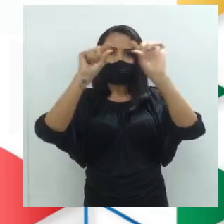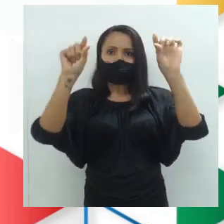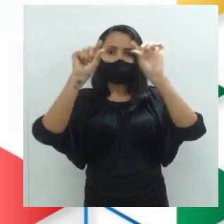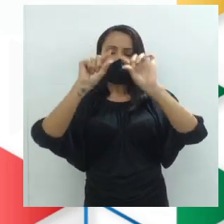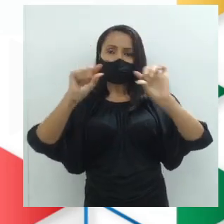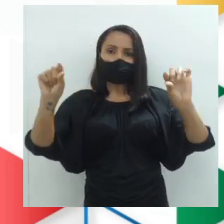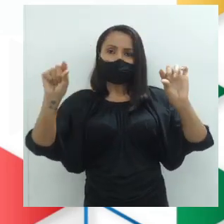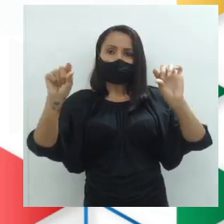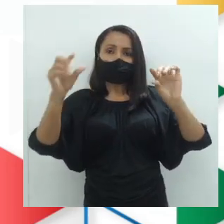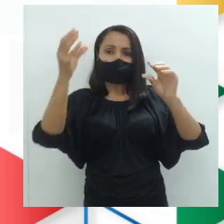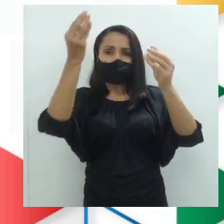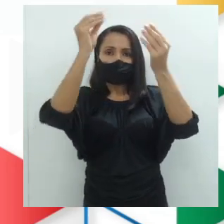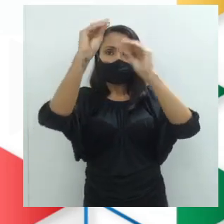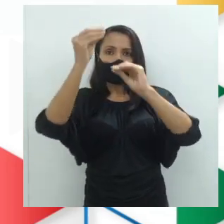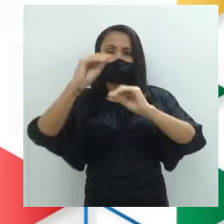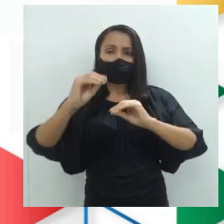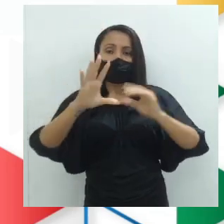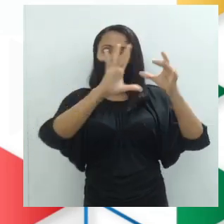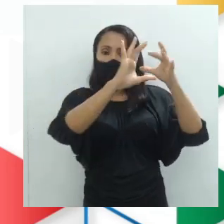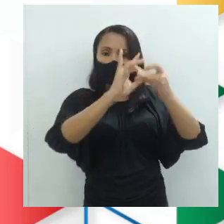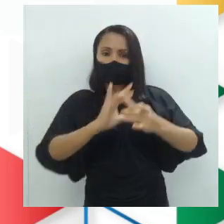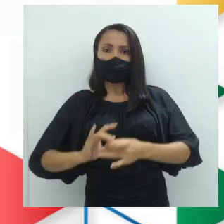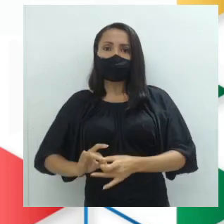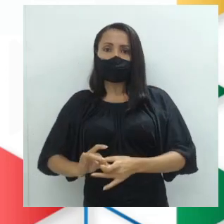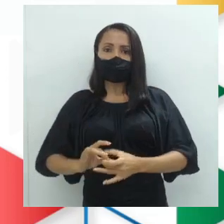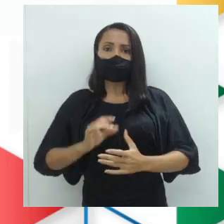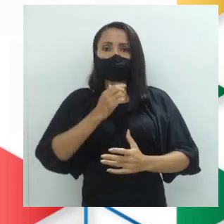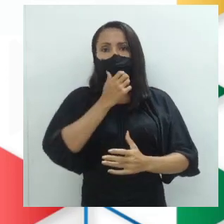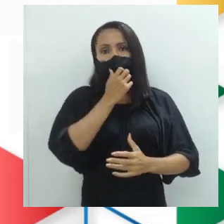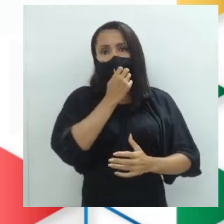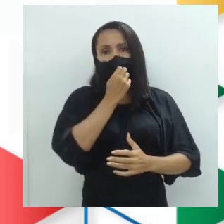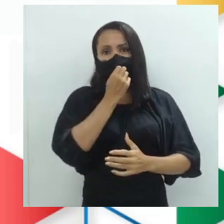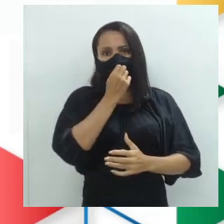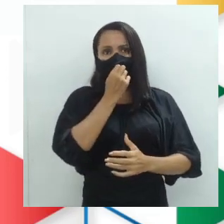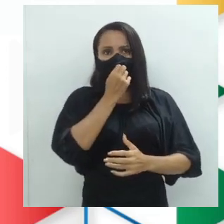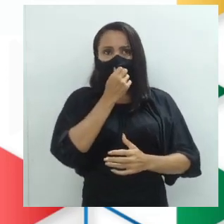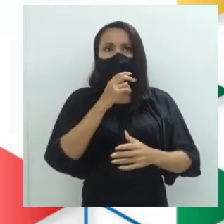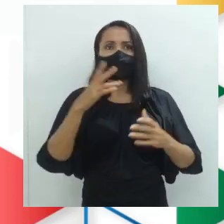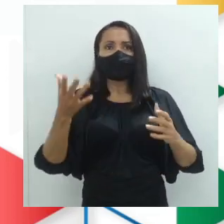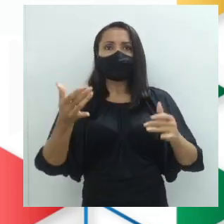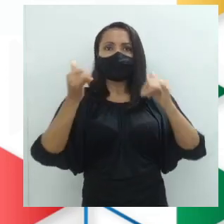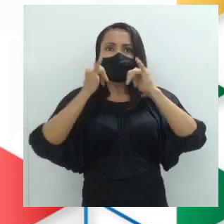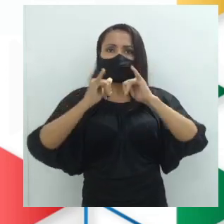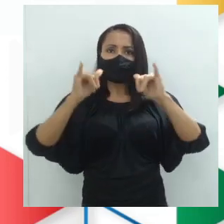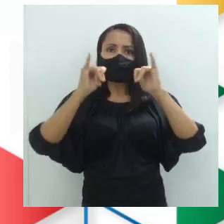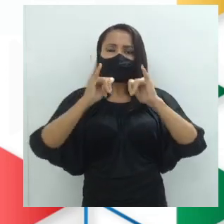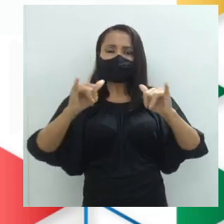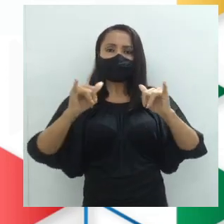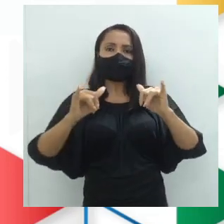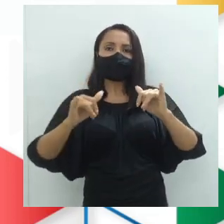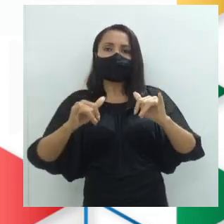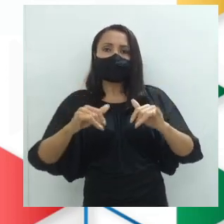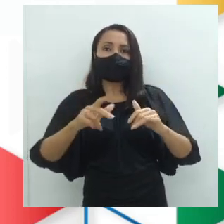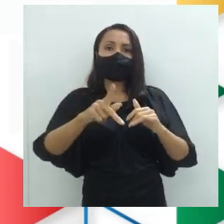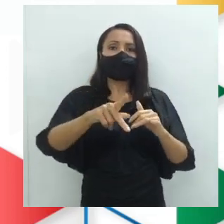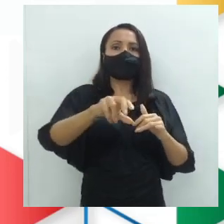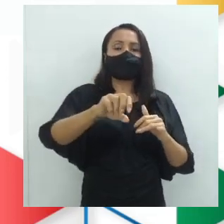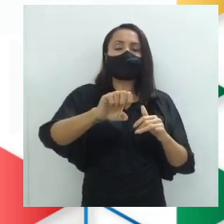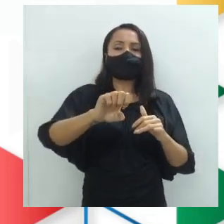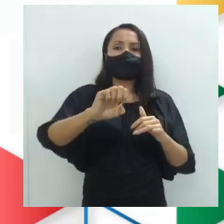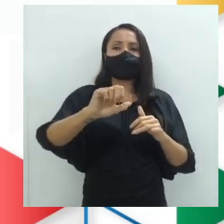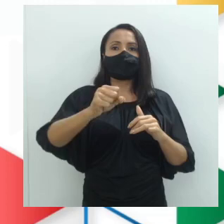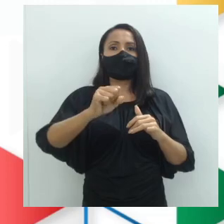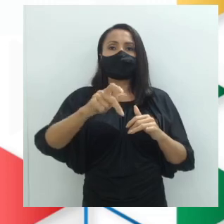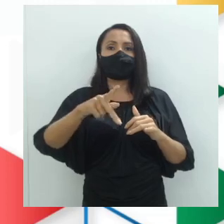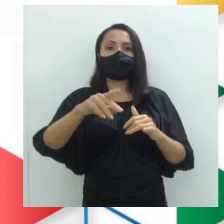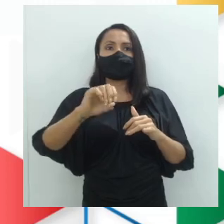frases e também pelo contexto. Diz-se que uma informação é pressuposta quando o enunciado